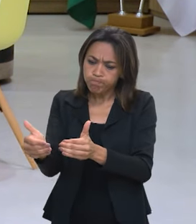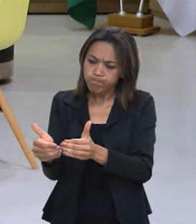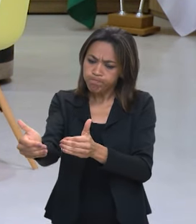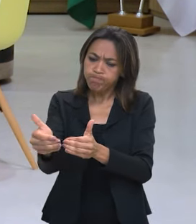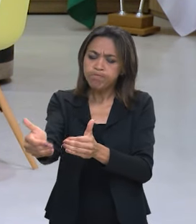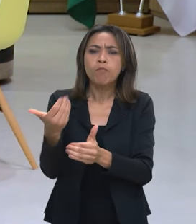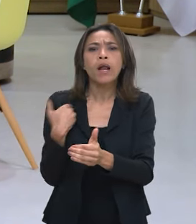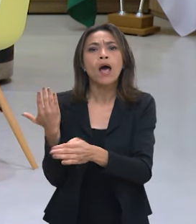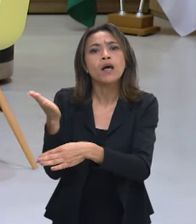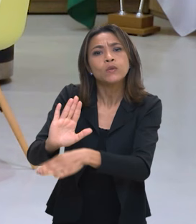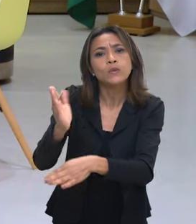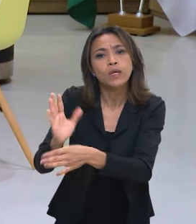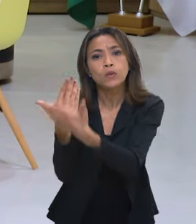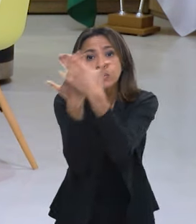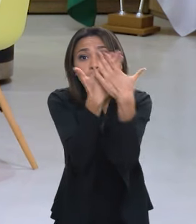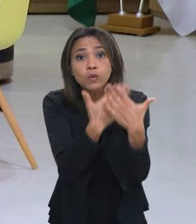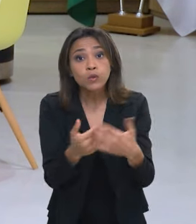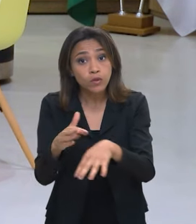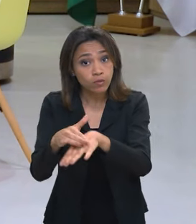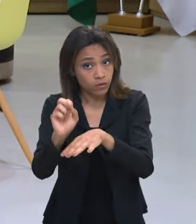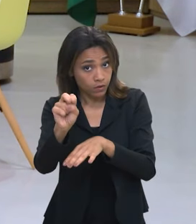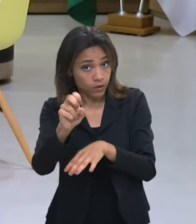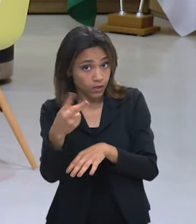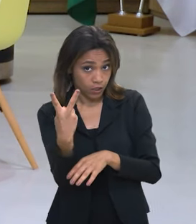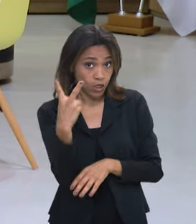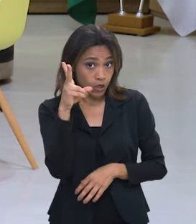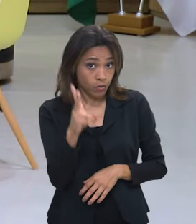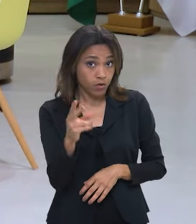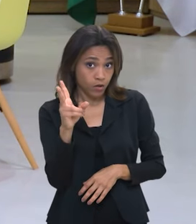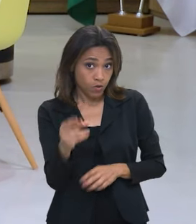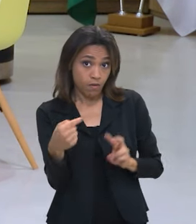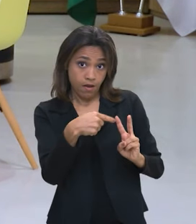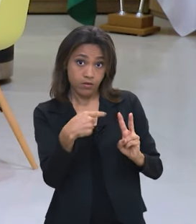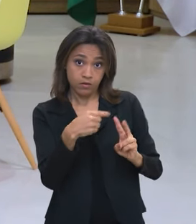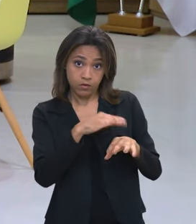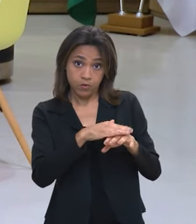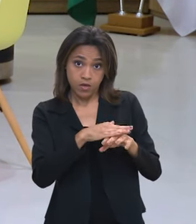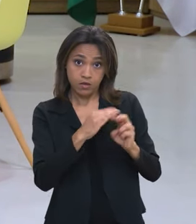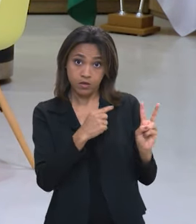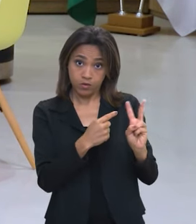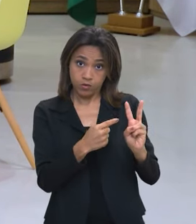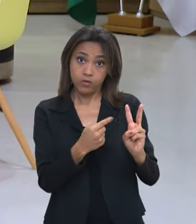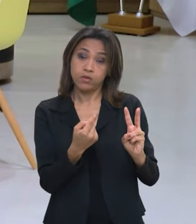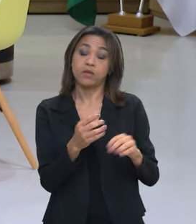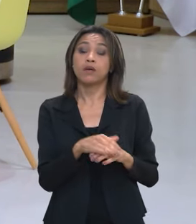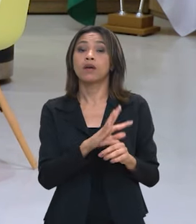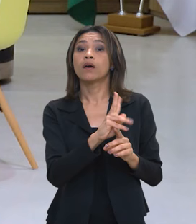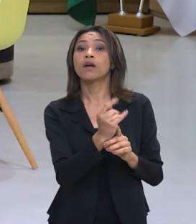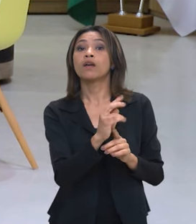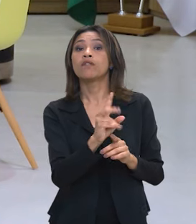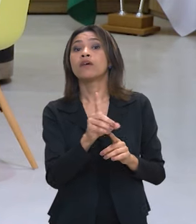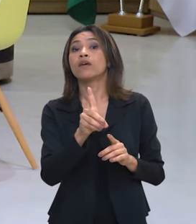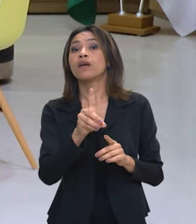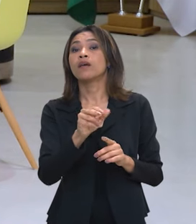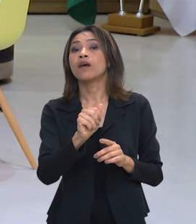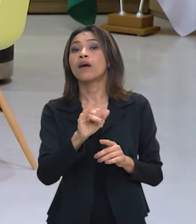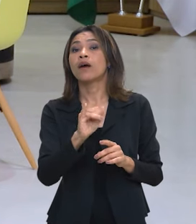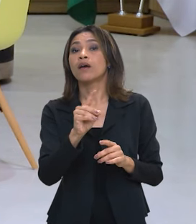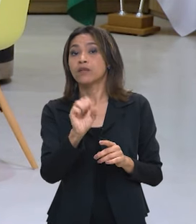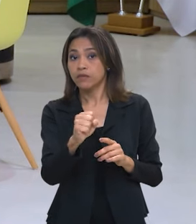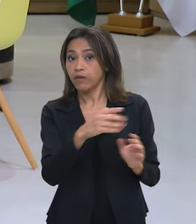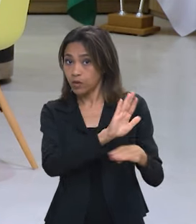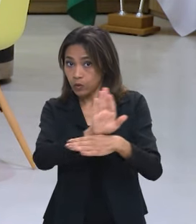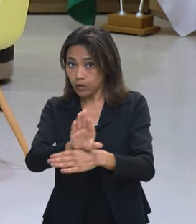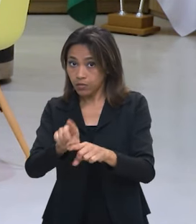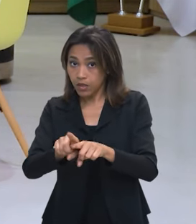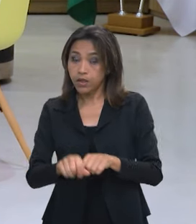estudo de doenças virais como o HIV e AIDS ele vai ajudar de sobremaneira